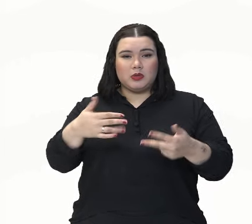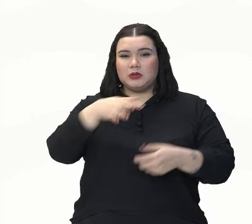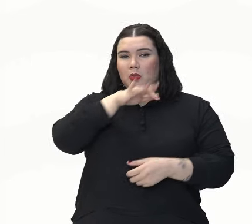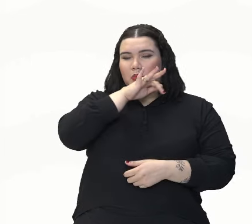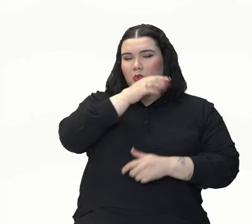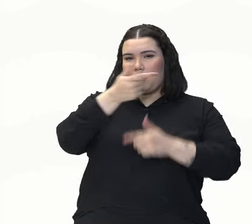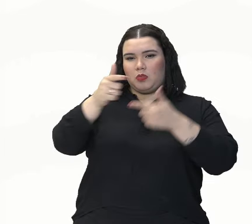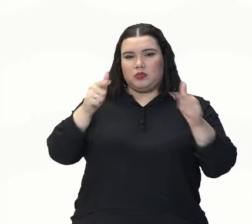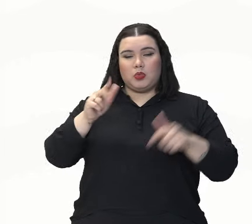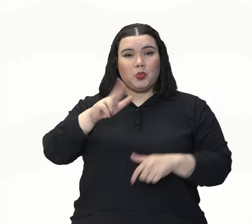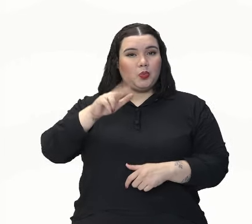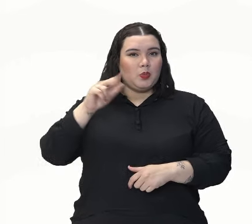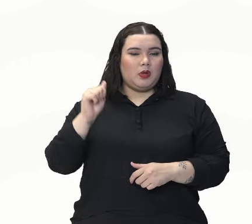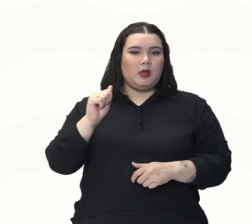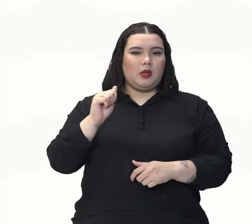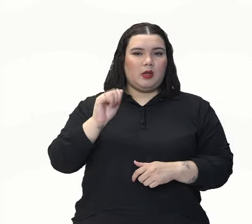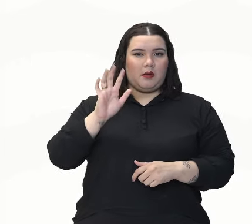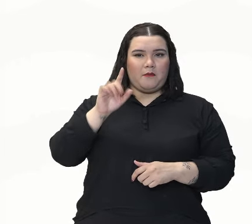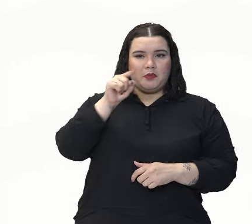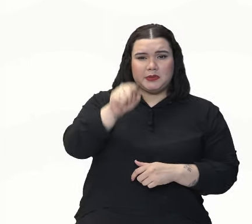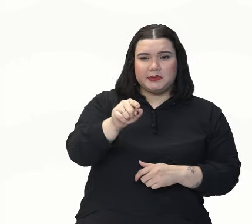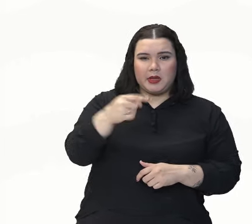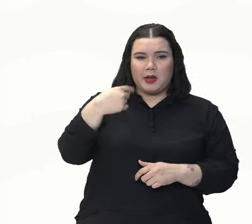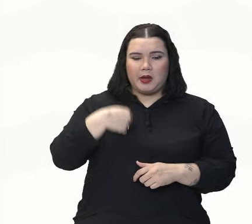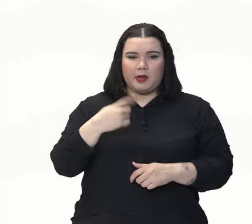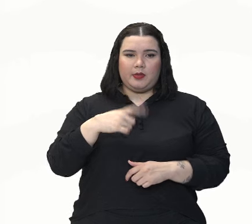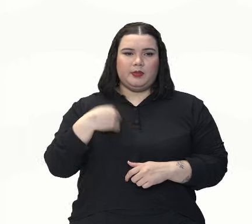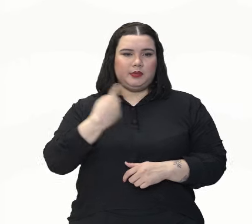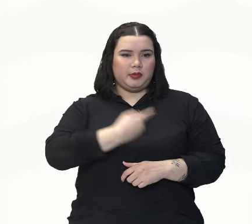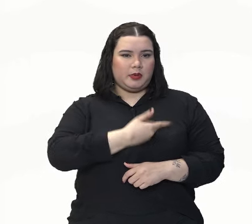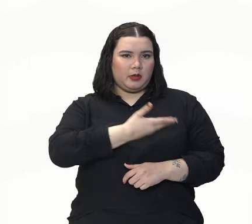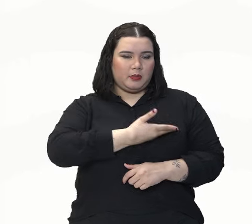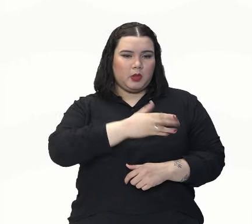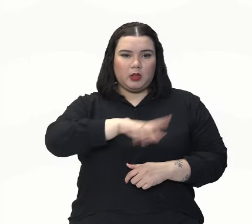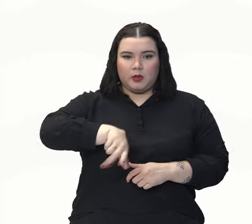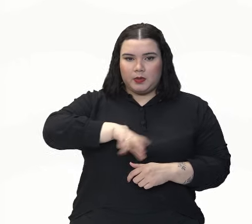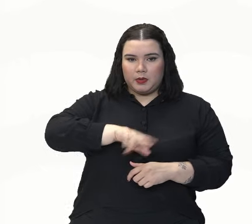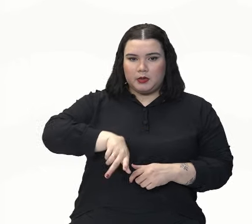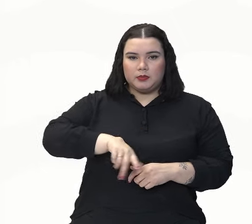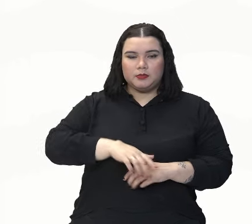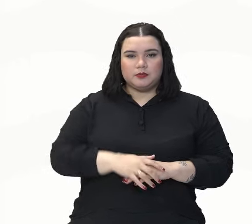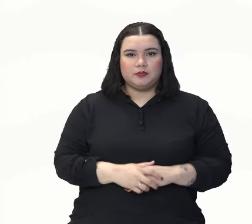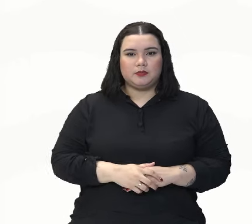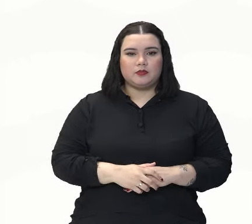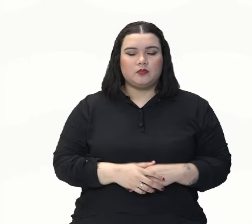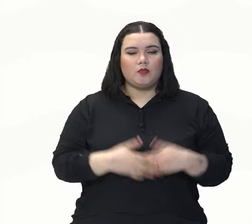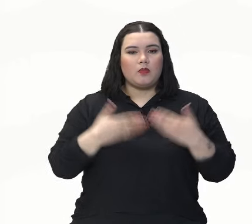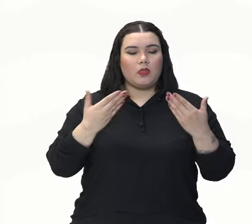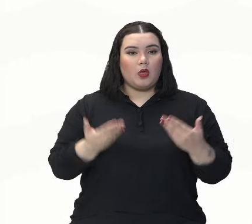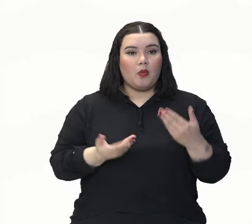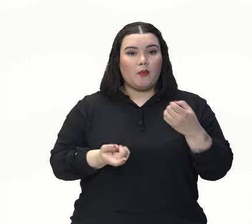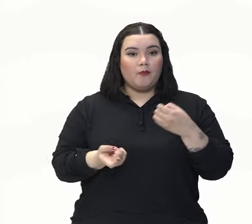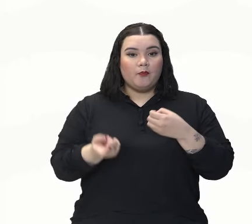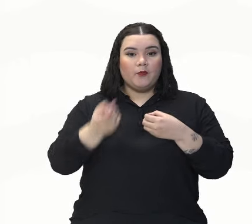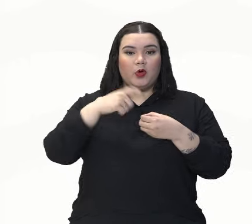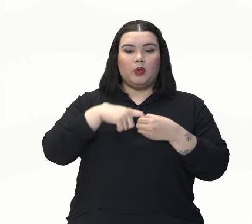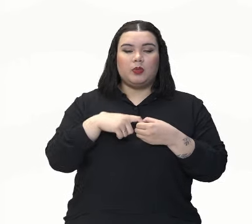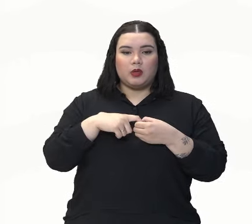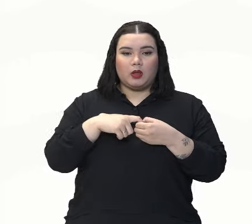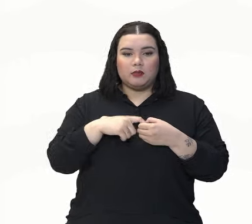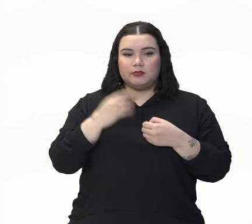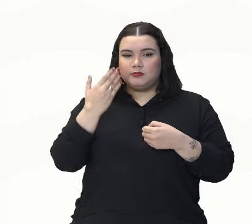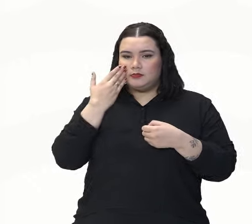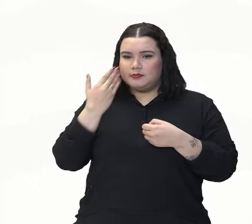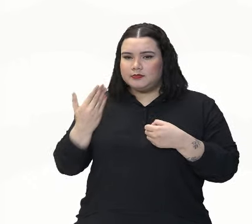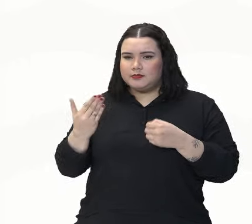outros. Jamais você, eu e nossos amigos. Então, gente vai voltar aqui, nesta